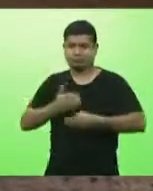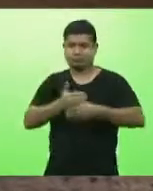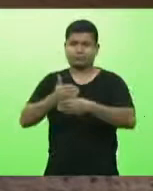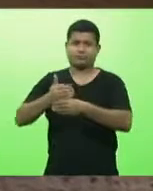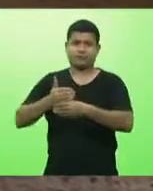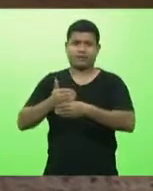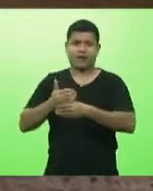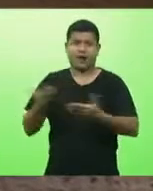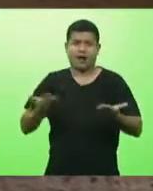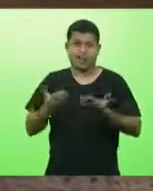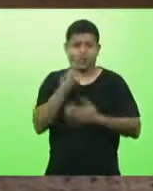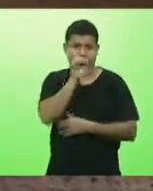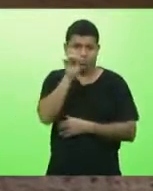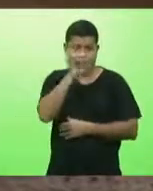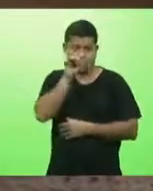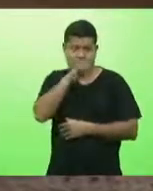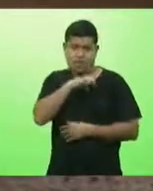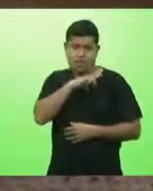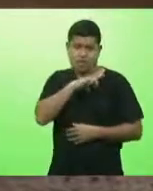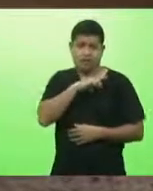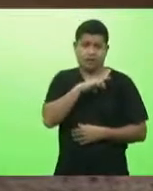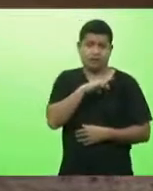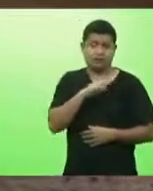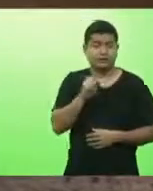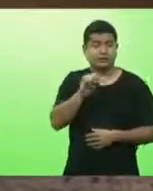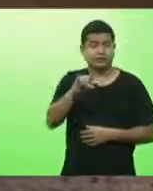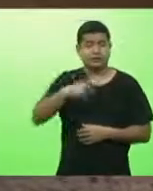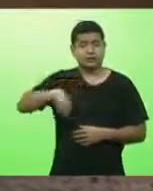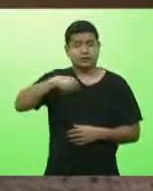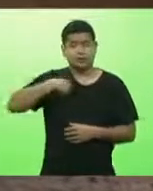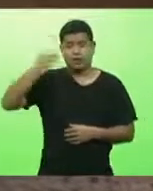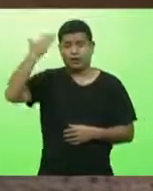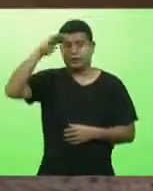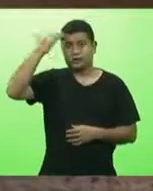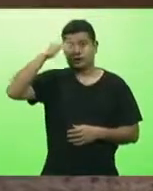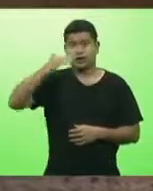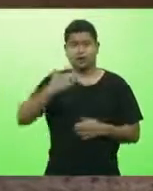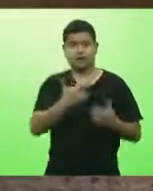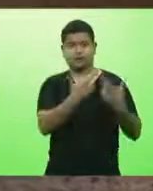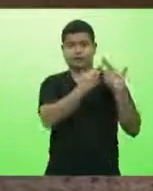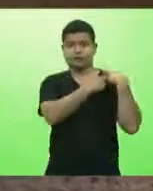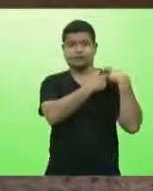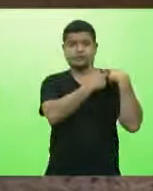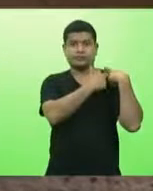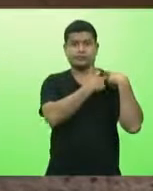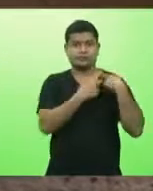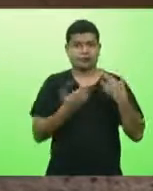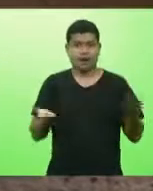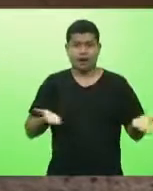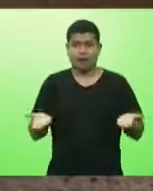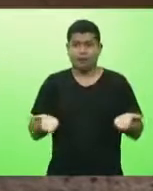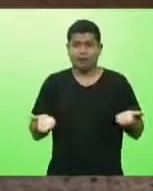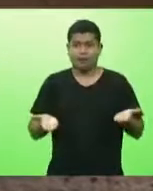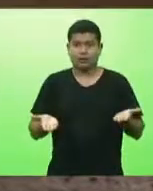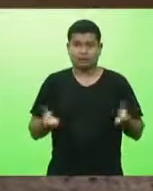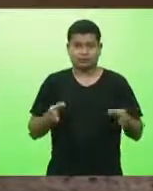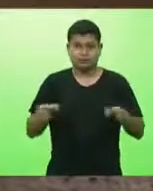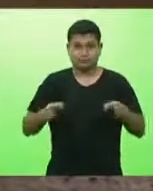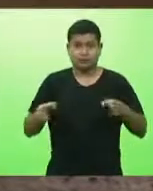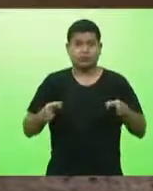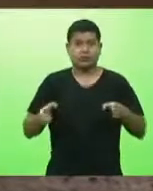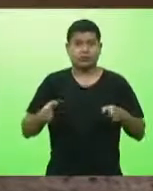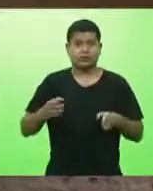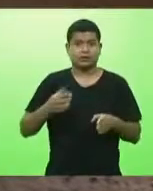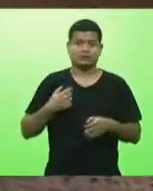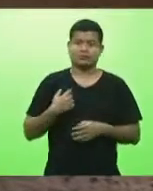se todos nós entendêssemos a responsabilidade do momento não estaríamos